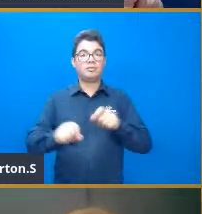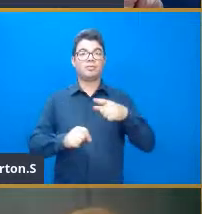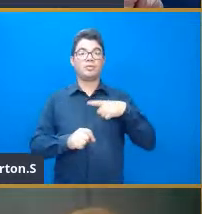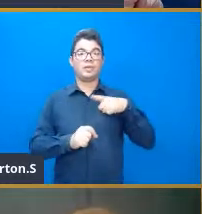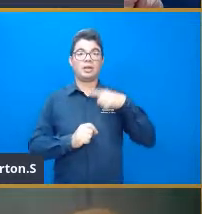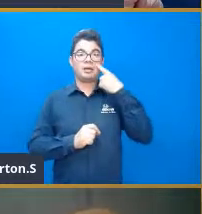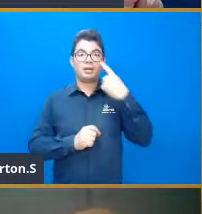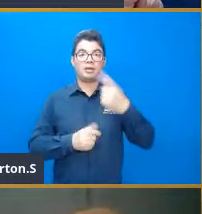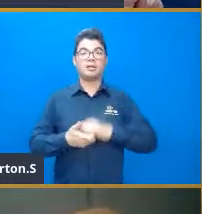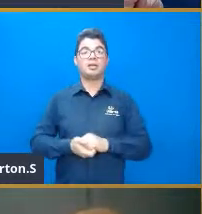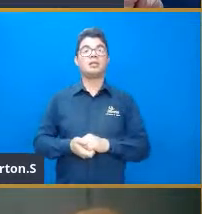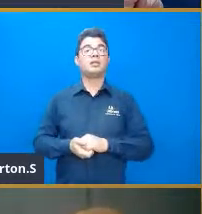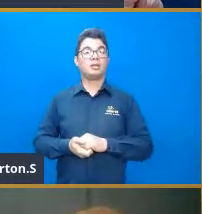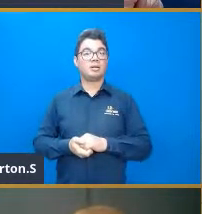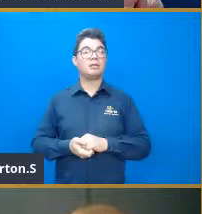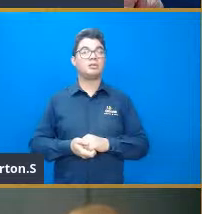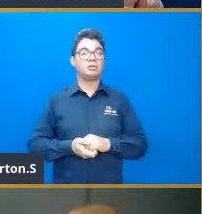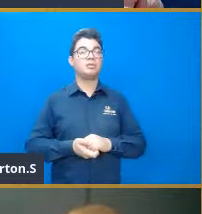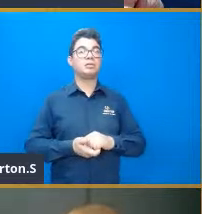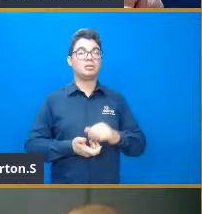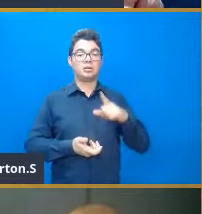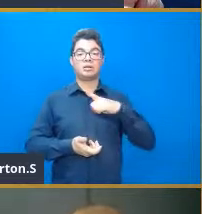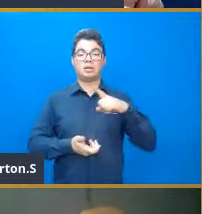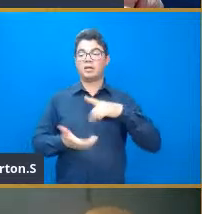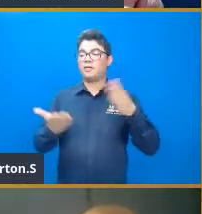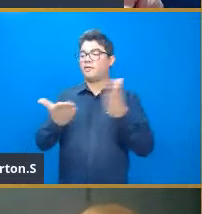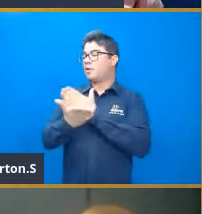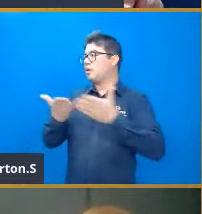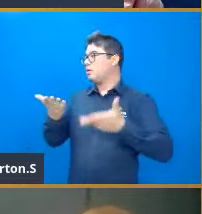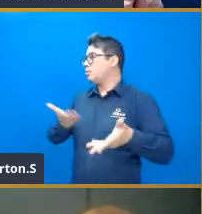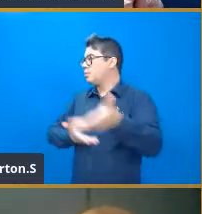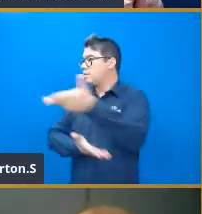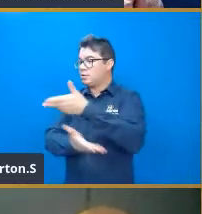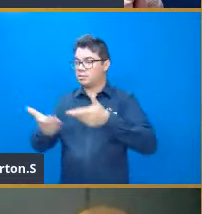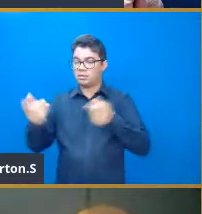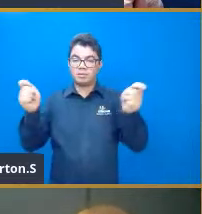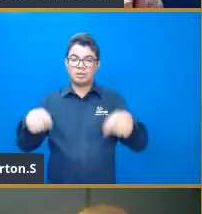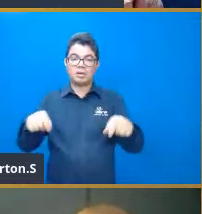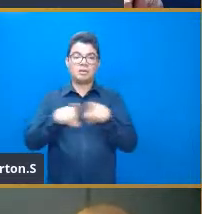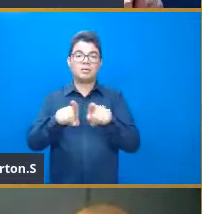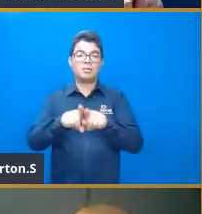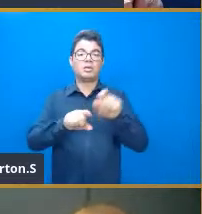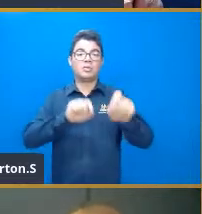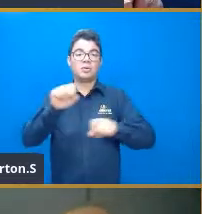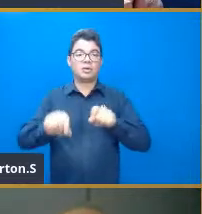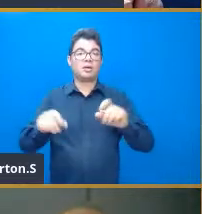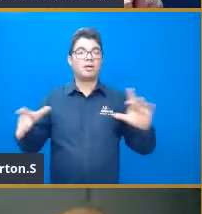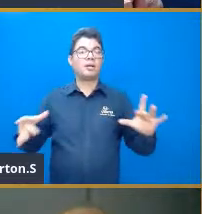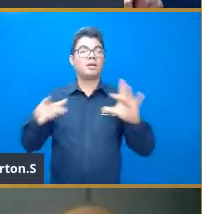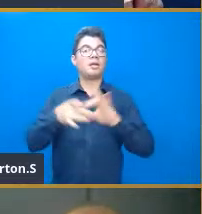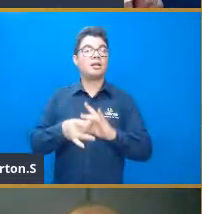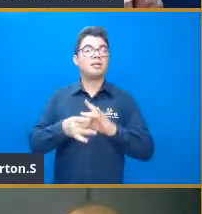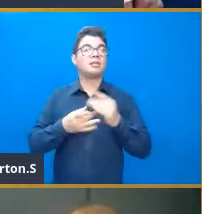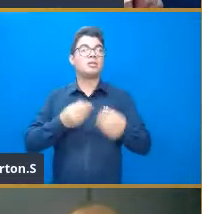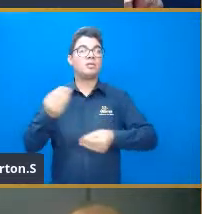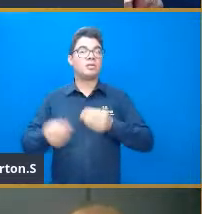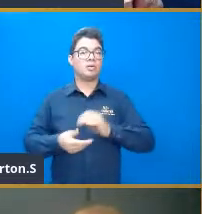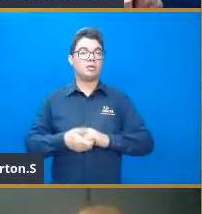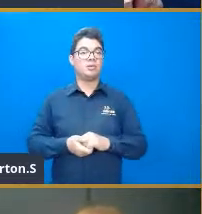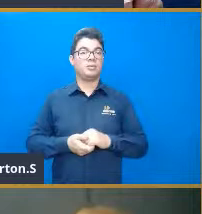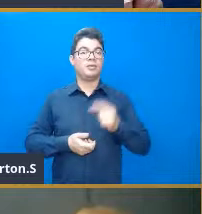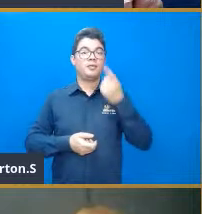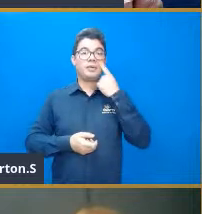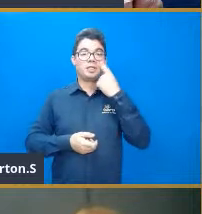Então, a gente pode trabalhar ali com várias aplicações relacionadas. Bom, em relação aos exemplos, vamos trabalhar com uns aqui em